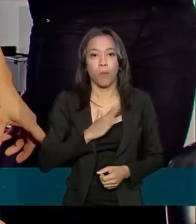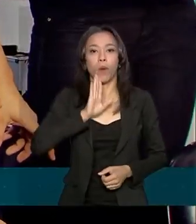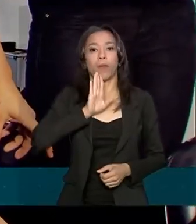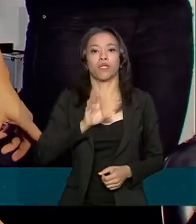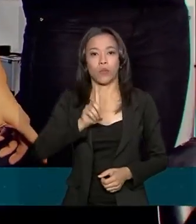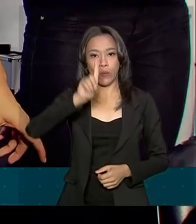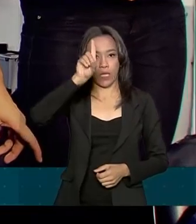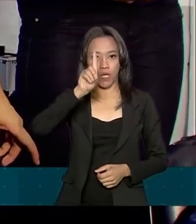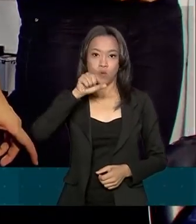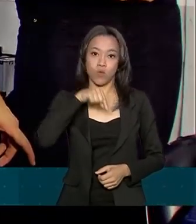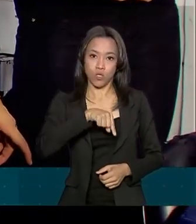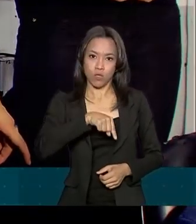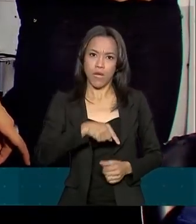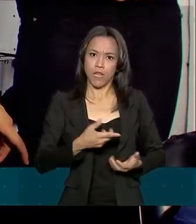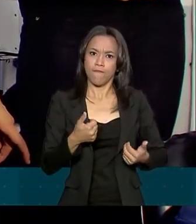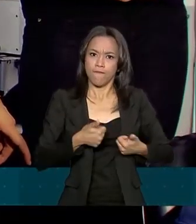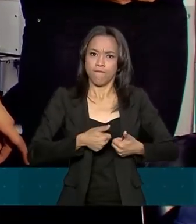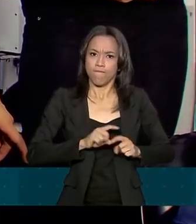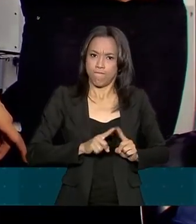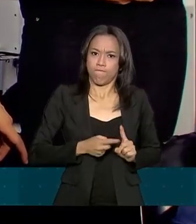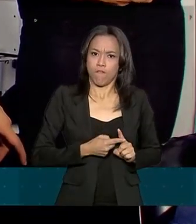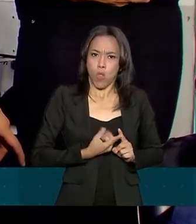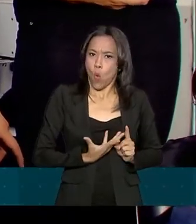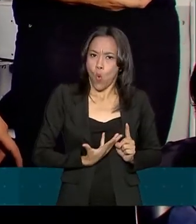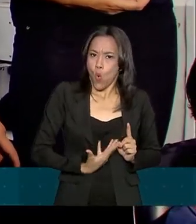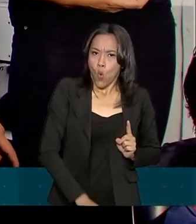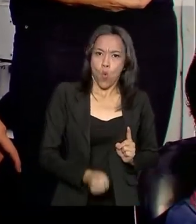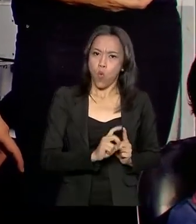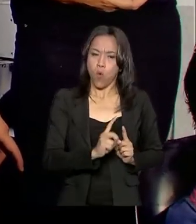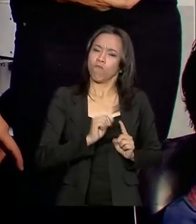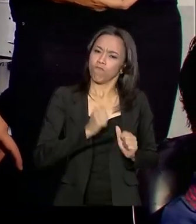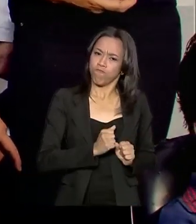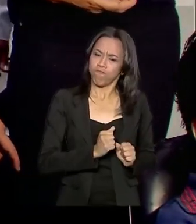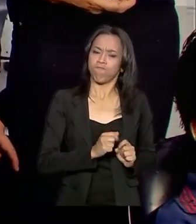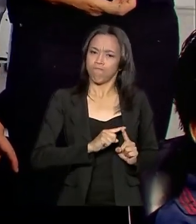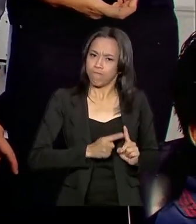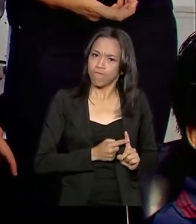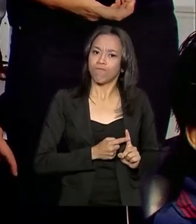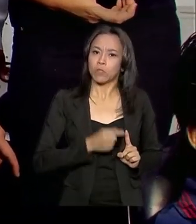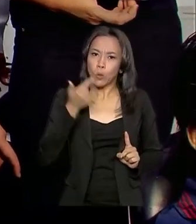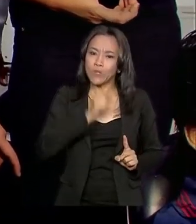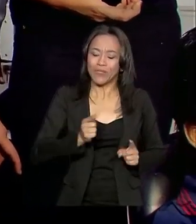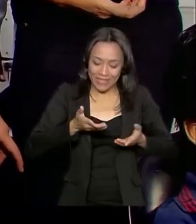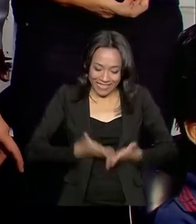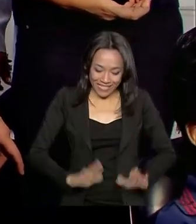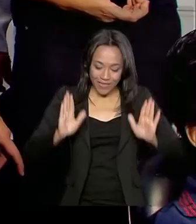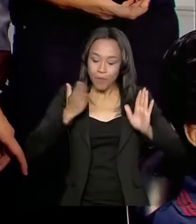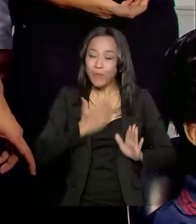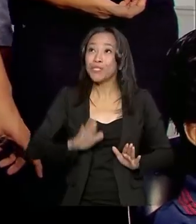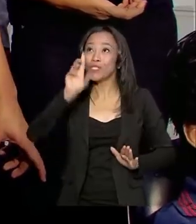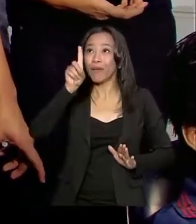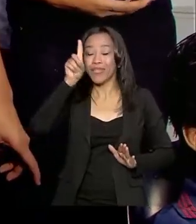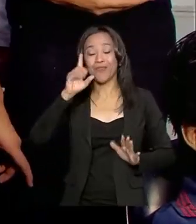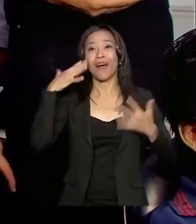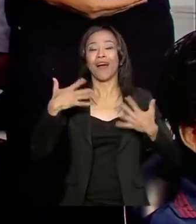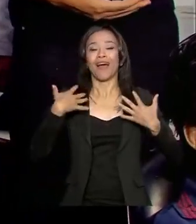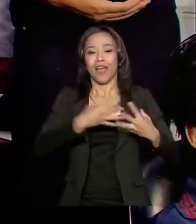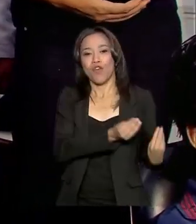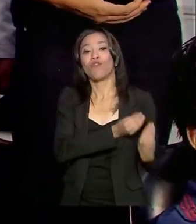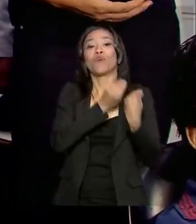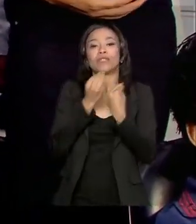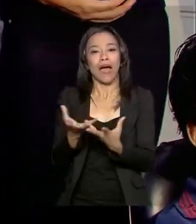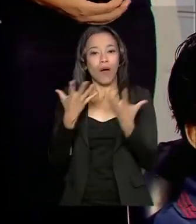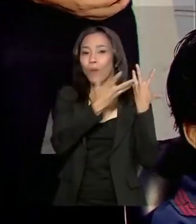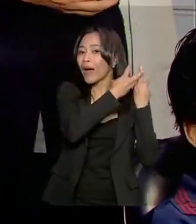para segurar ele na minha barriga e graças a Deus deu tudo certo. Prometi para Deus que iria doar para a instituição do